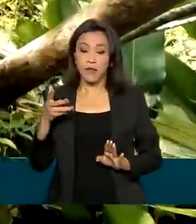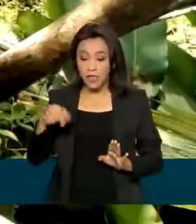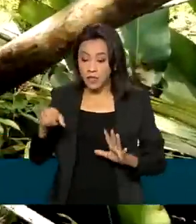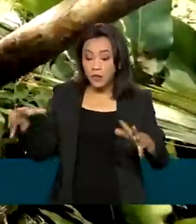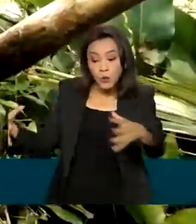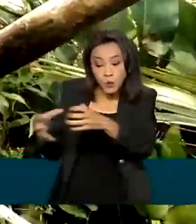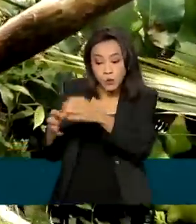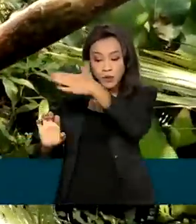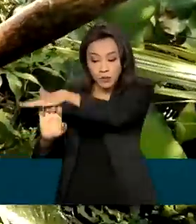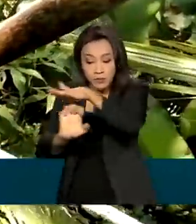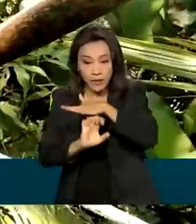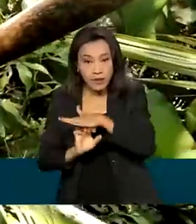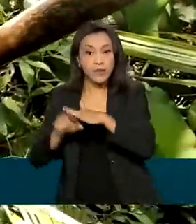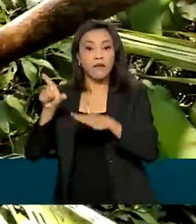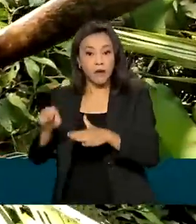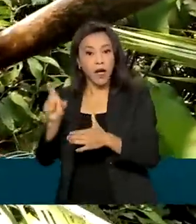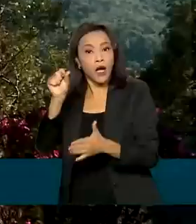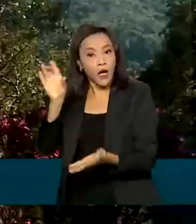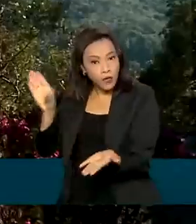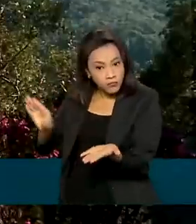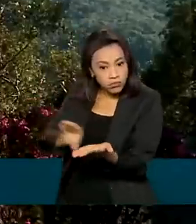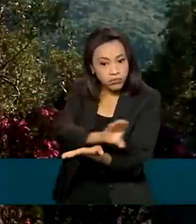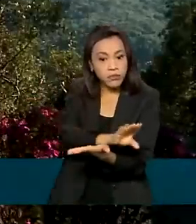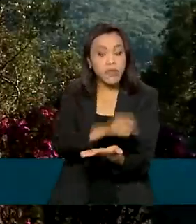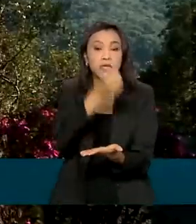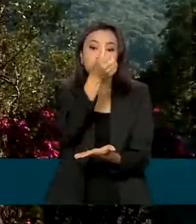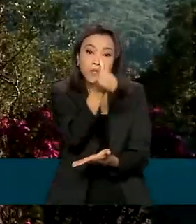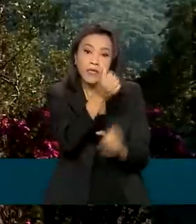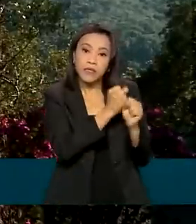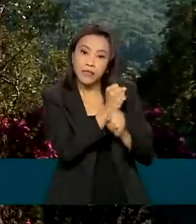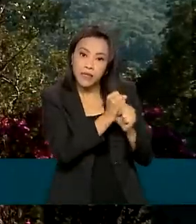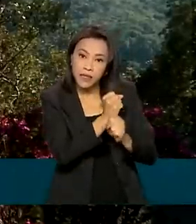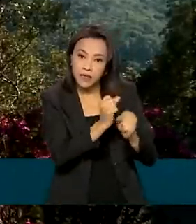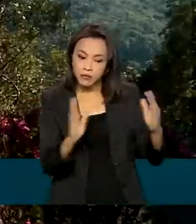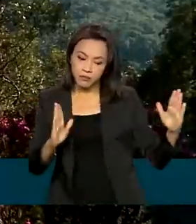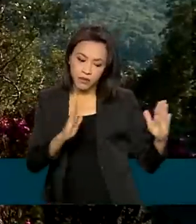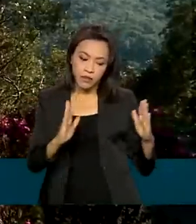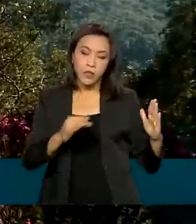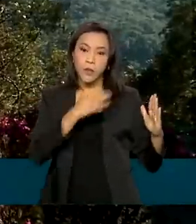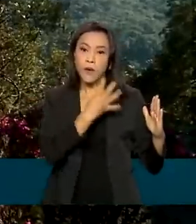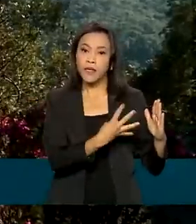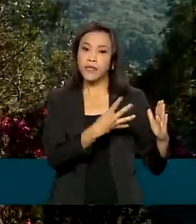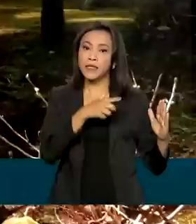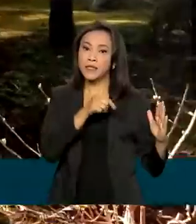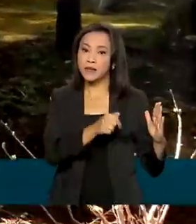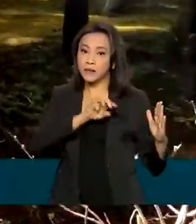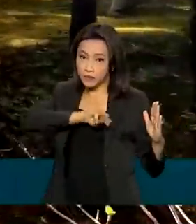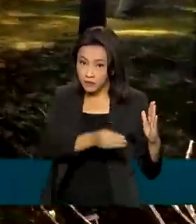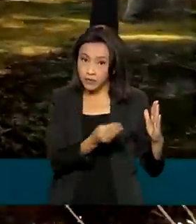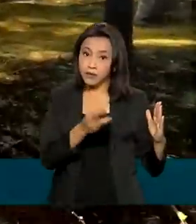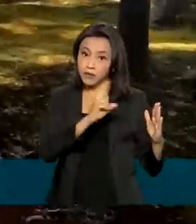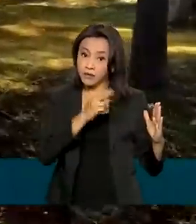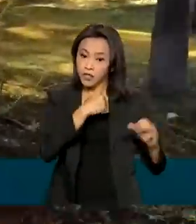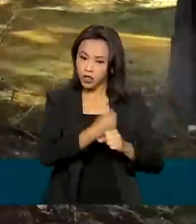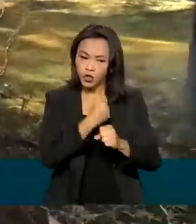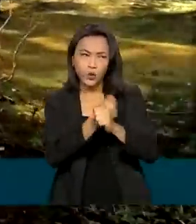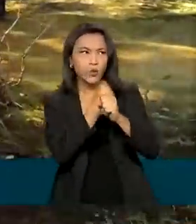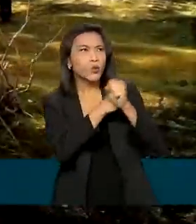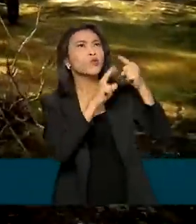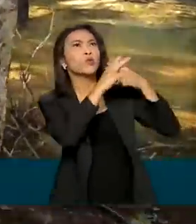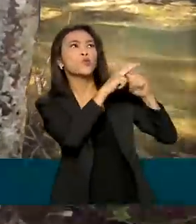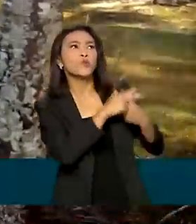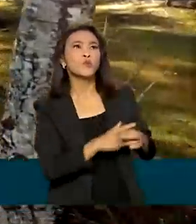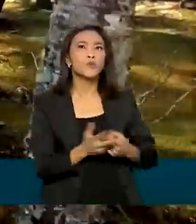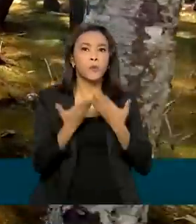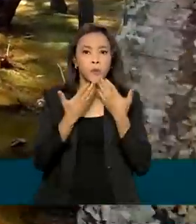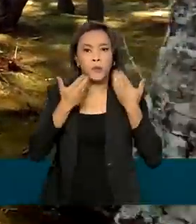vencedor terá que investir nos seis primeiros anos cerca de 47 milhões de reais em obras de modernização e